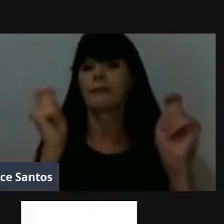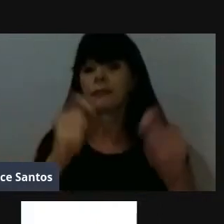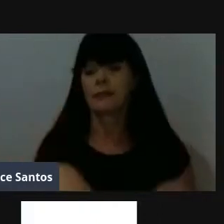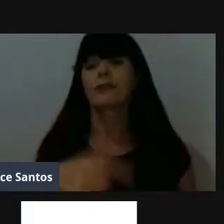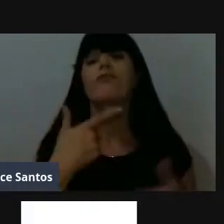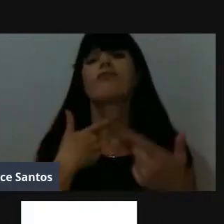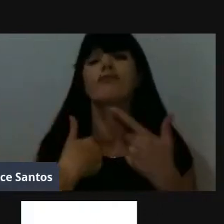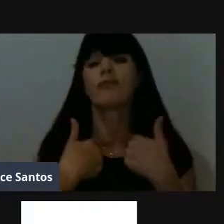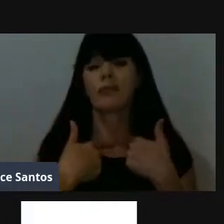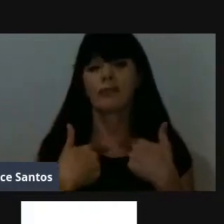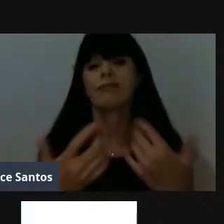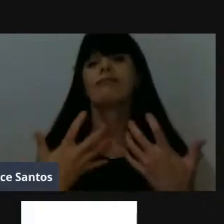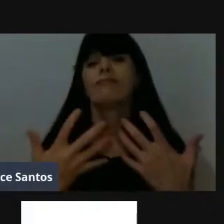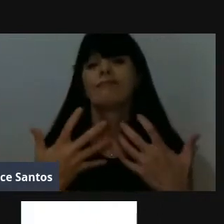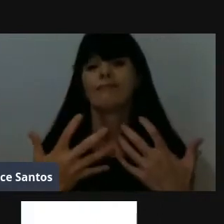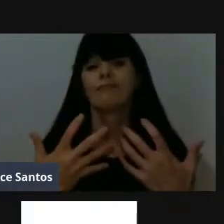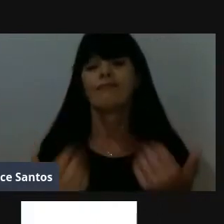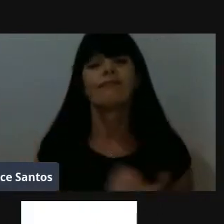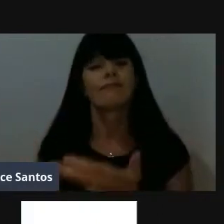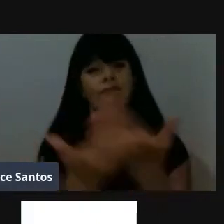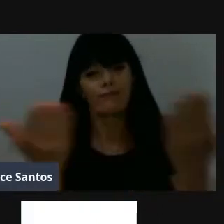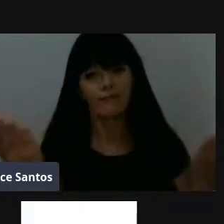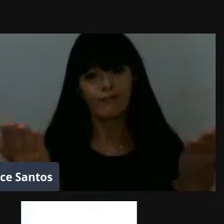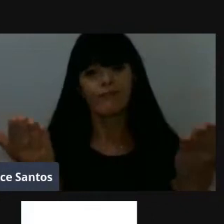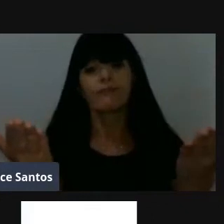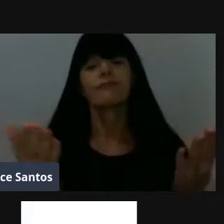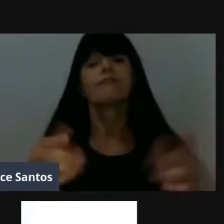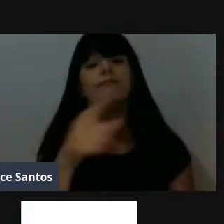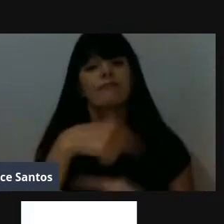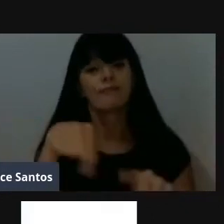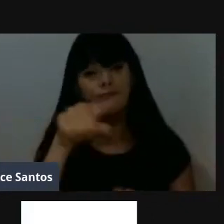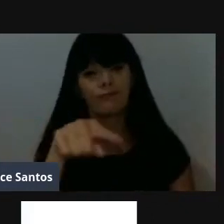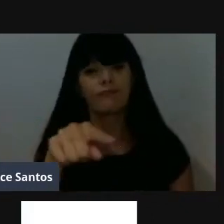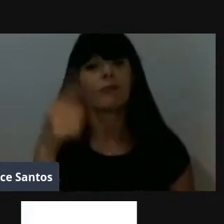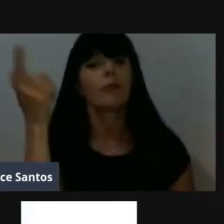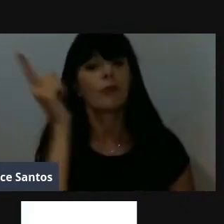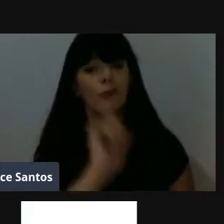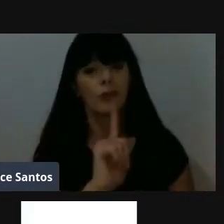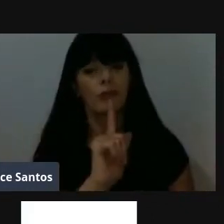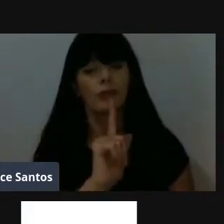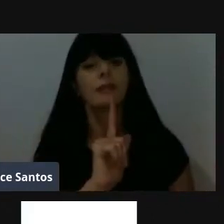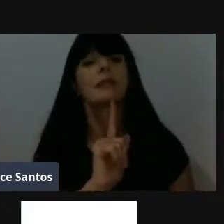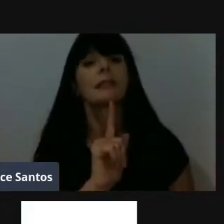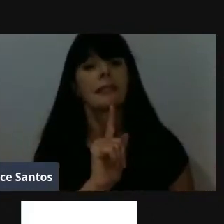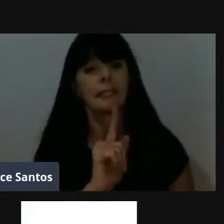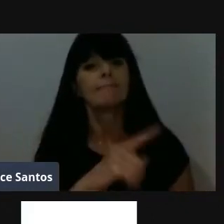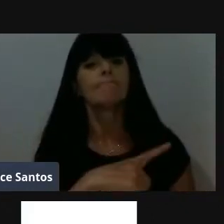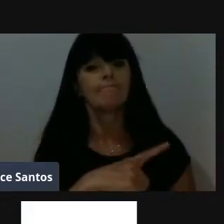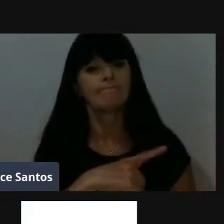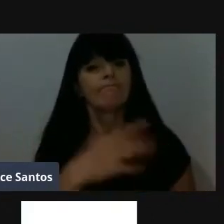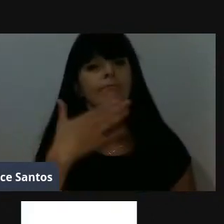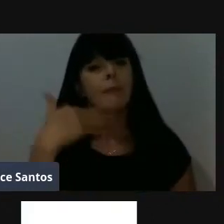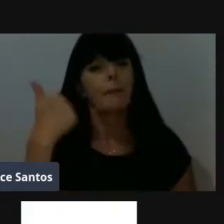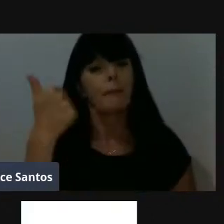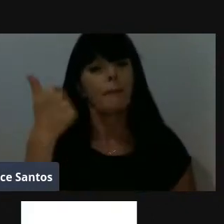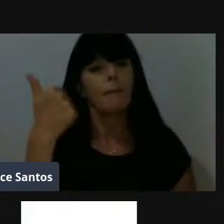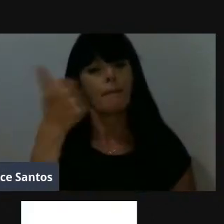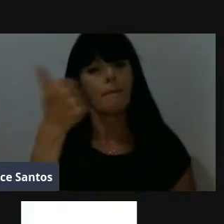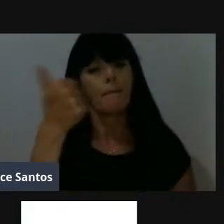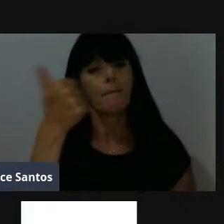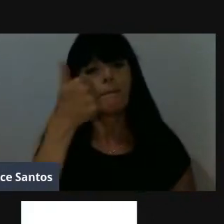que todos vocês possam, de fato, levar isso em coração, buscar dar o melhor, estudar, capacitar,